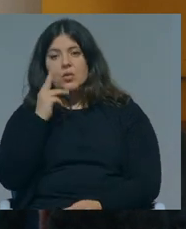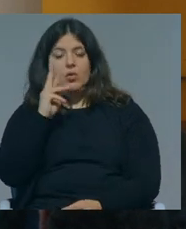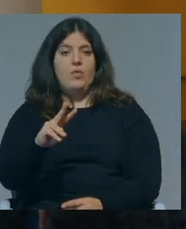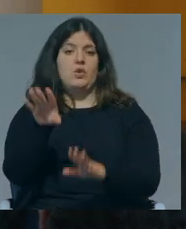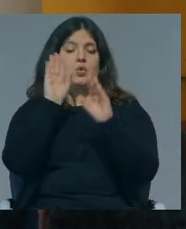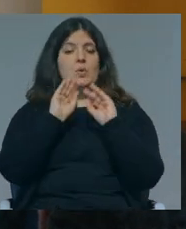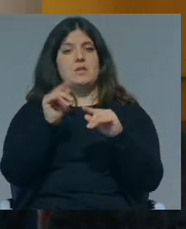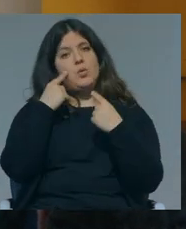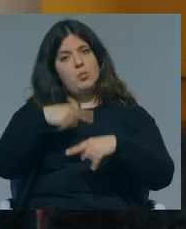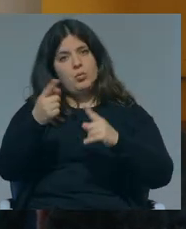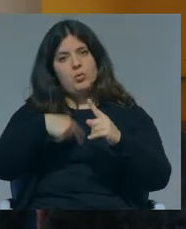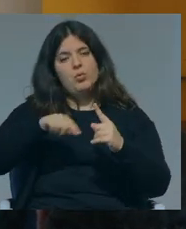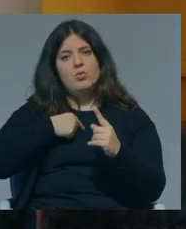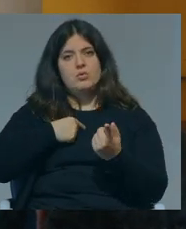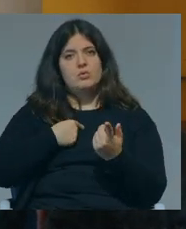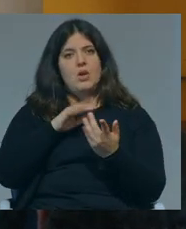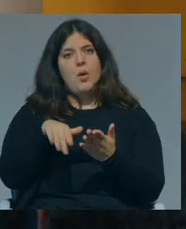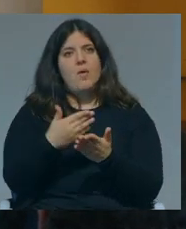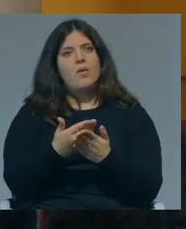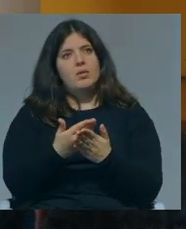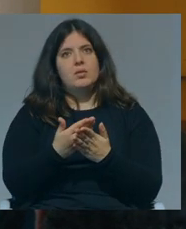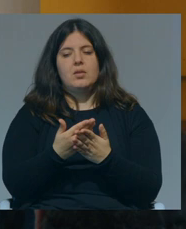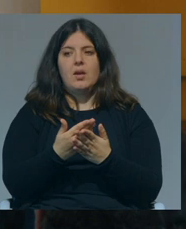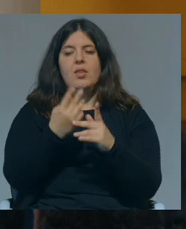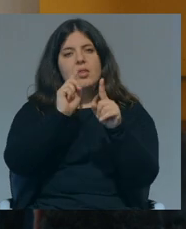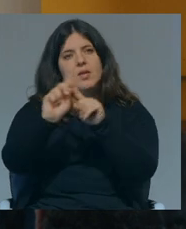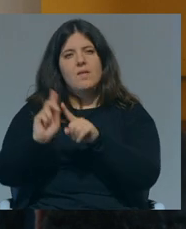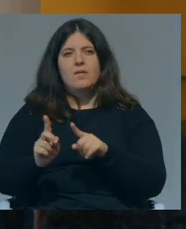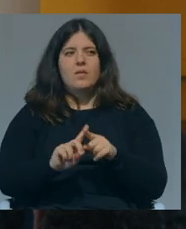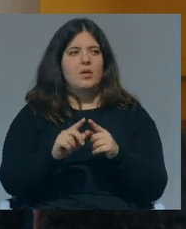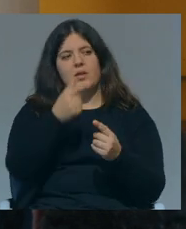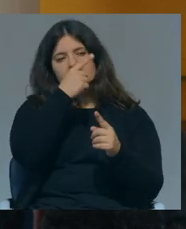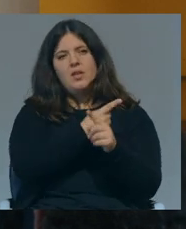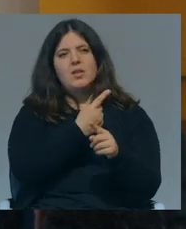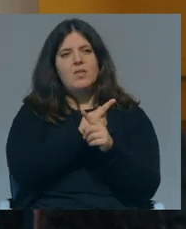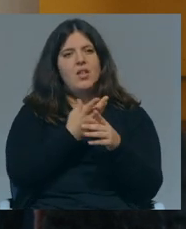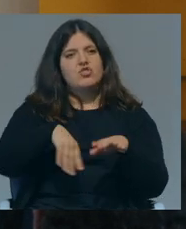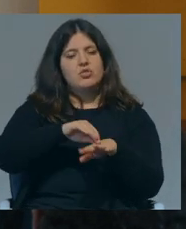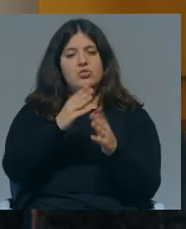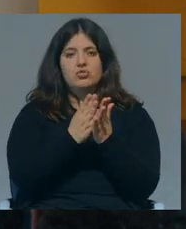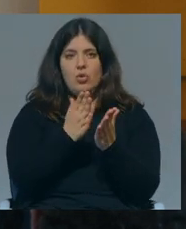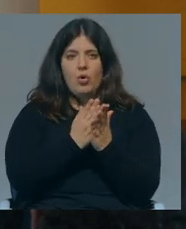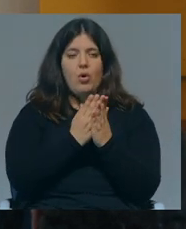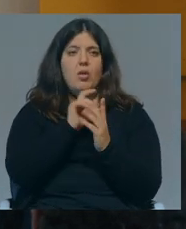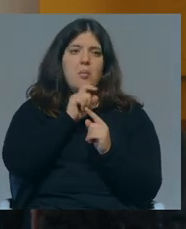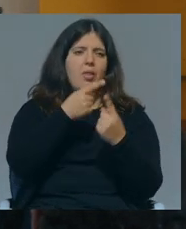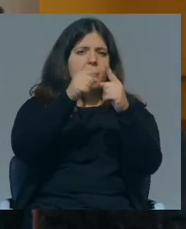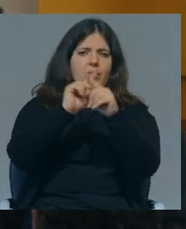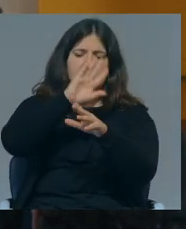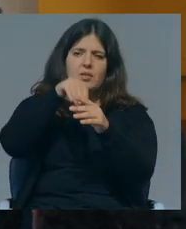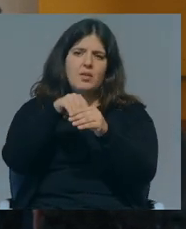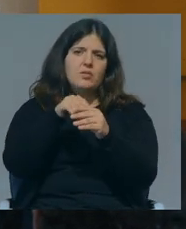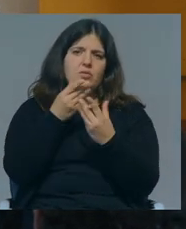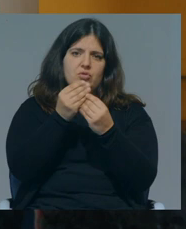no nosso ensino público, é ver claramente uma oferta muito diferenciada de atividades extracurriculares que possa ser a diferença entre muitas